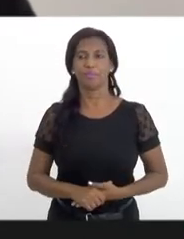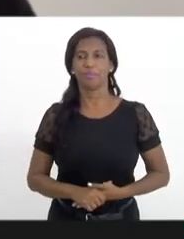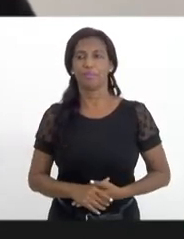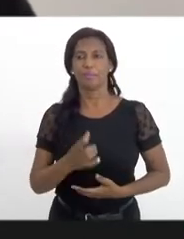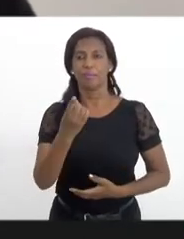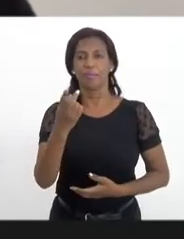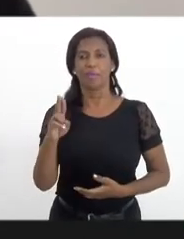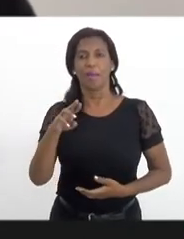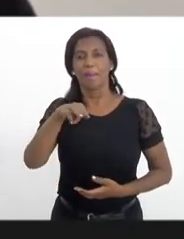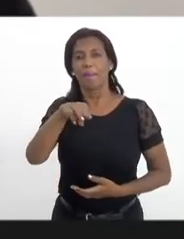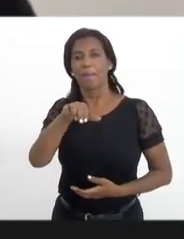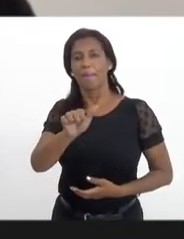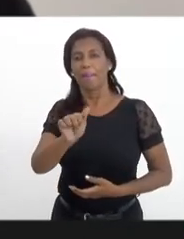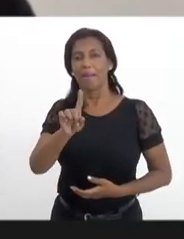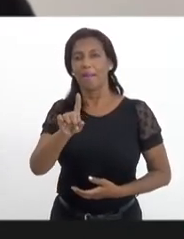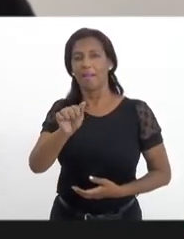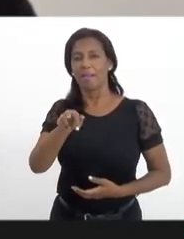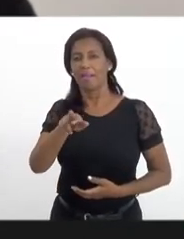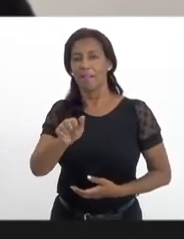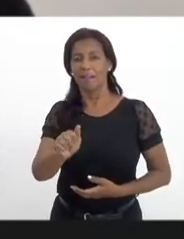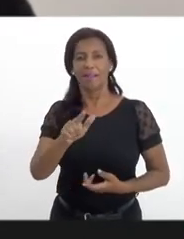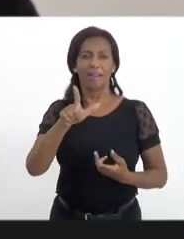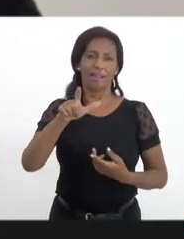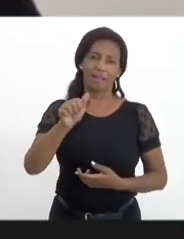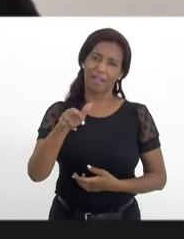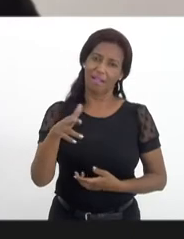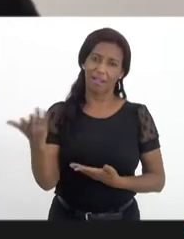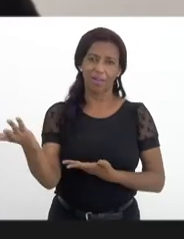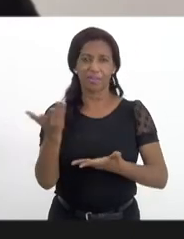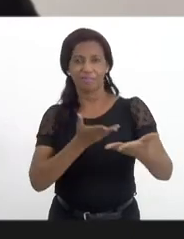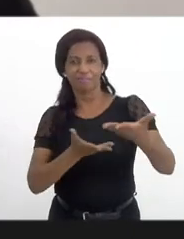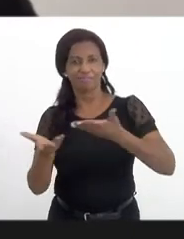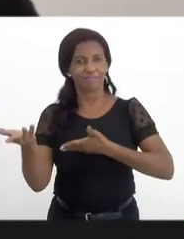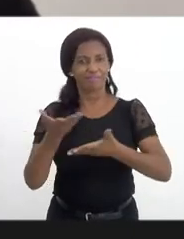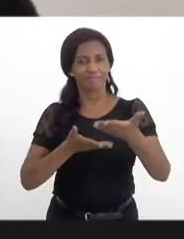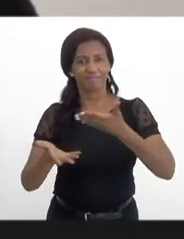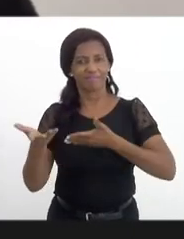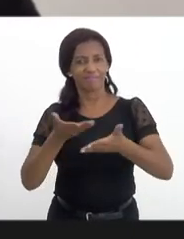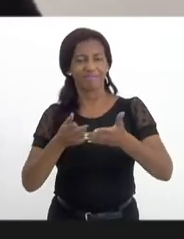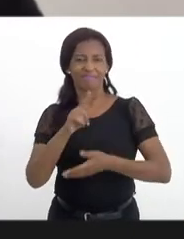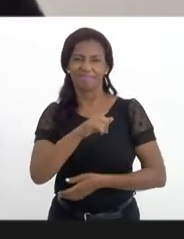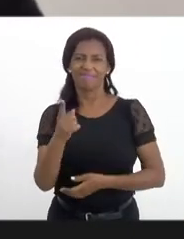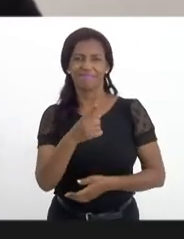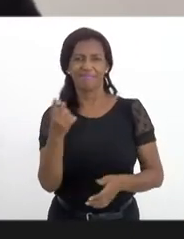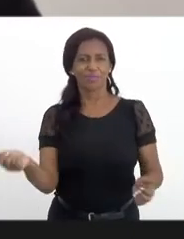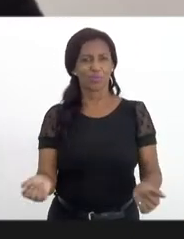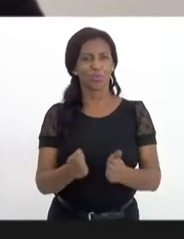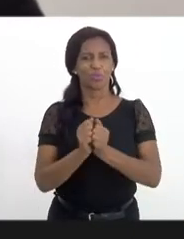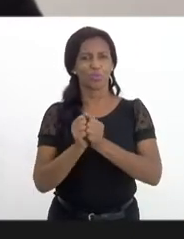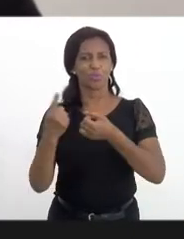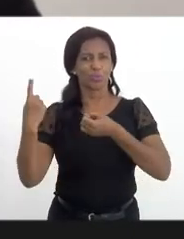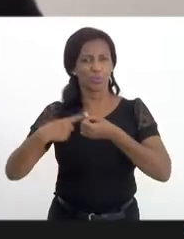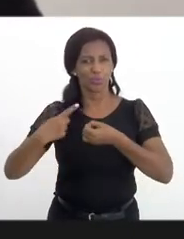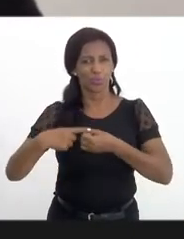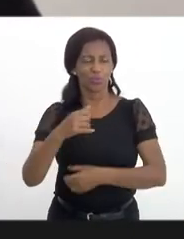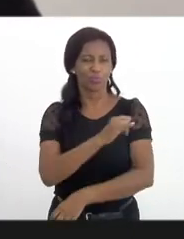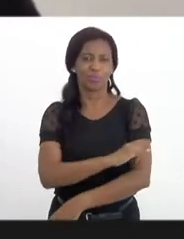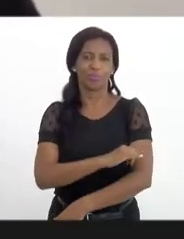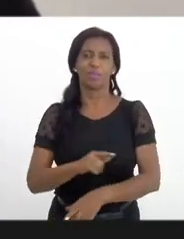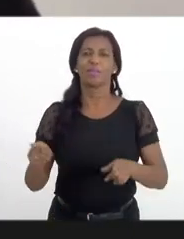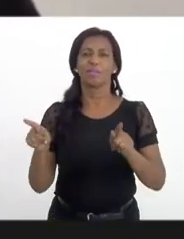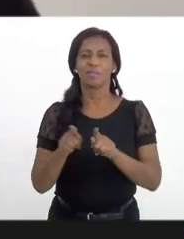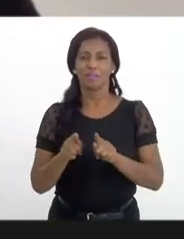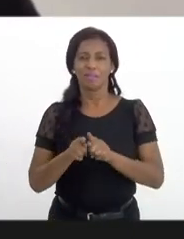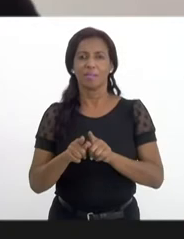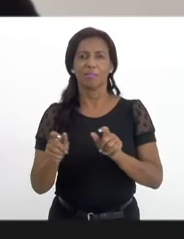doutora Madalena, da senhora Laura, para poder potencializar o município do Rio de Janeiro e também